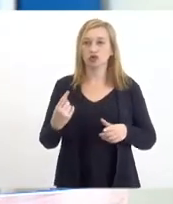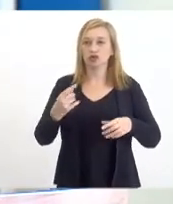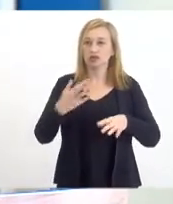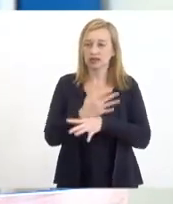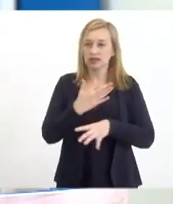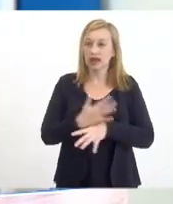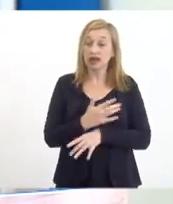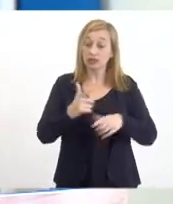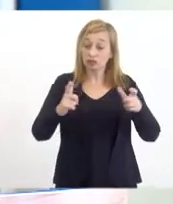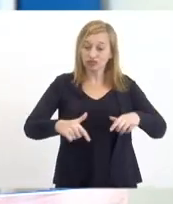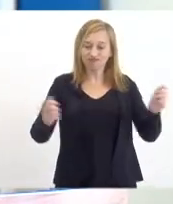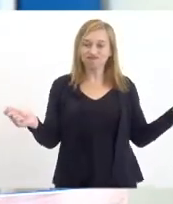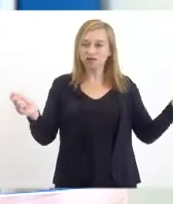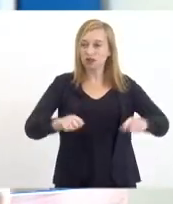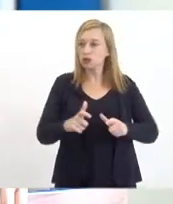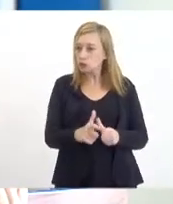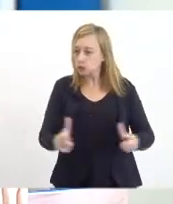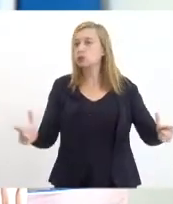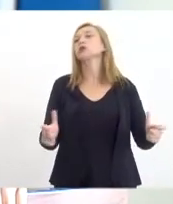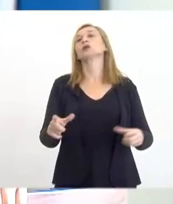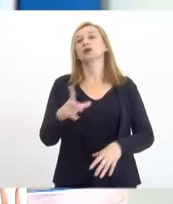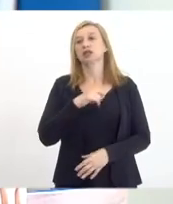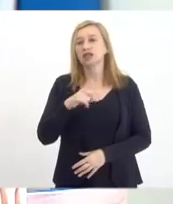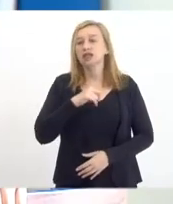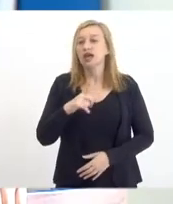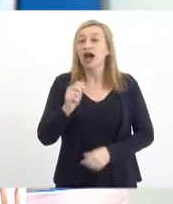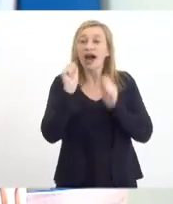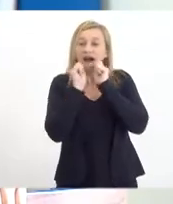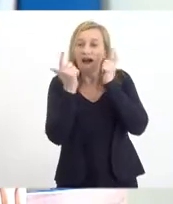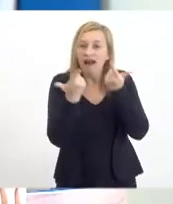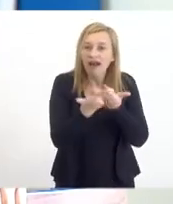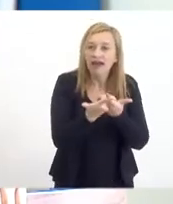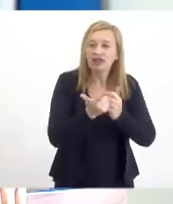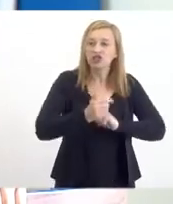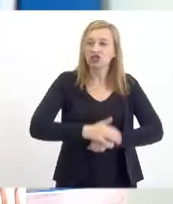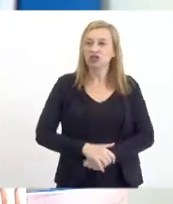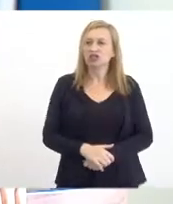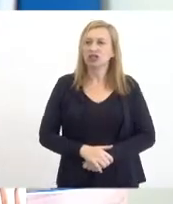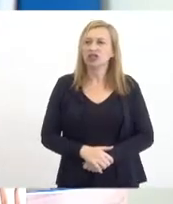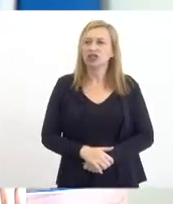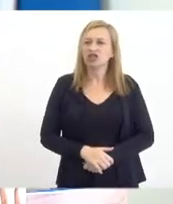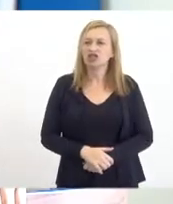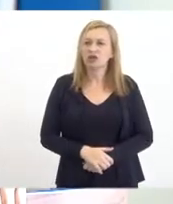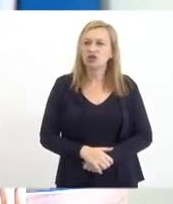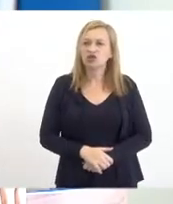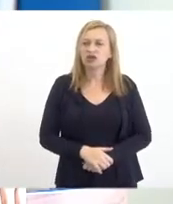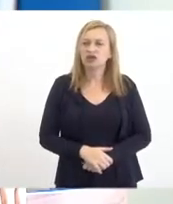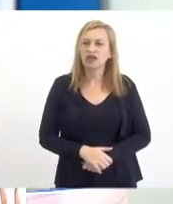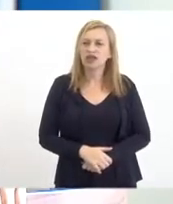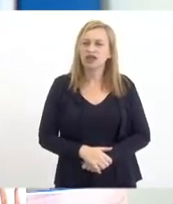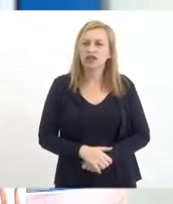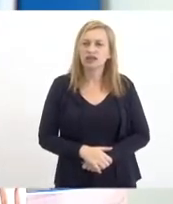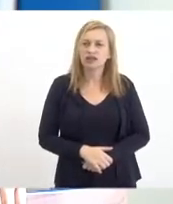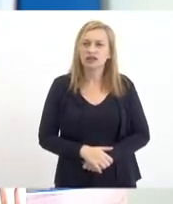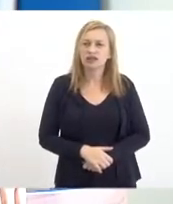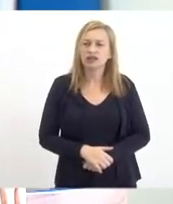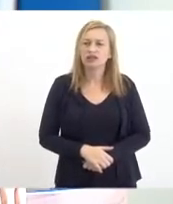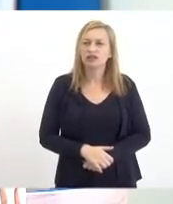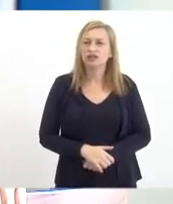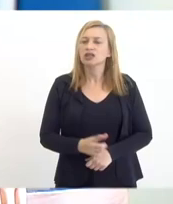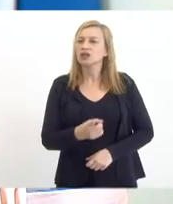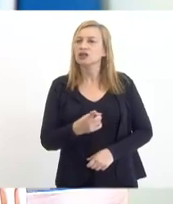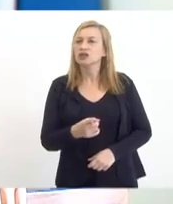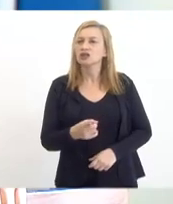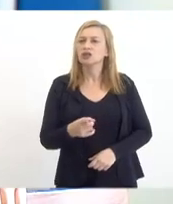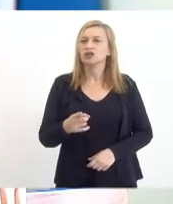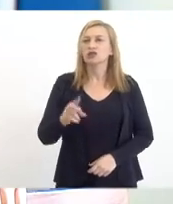imensas potencialidades. A LERJ soltou um documento recentemente através do nosso